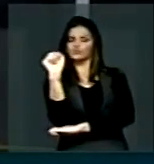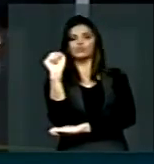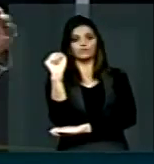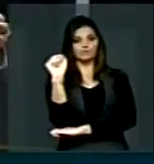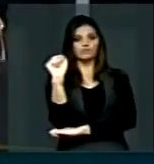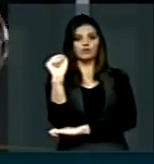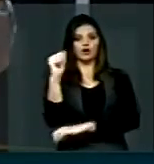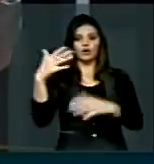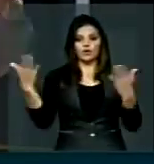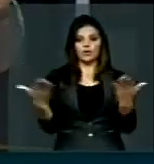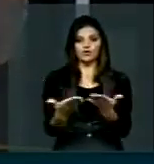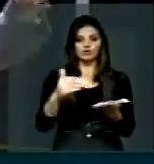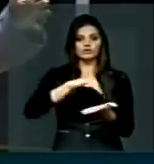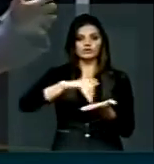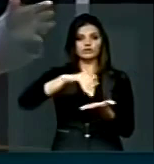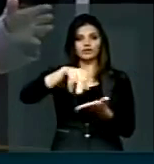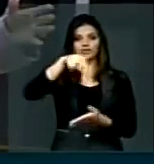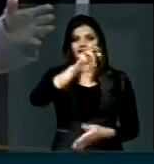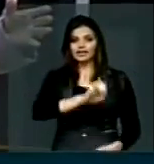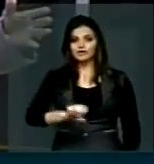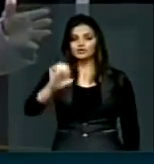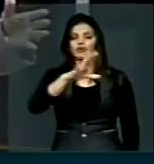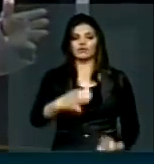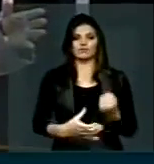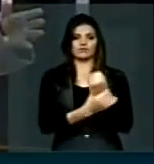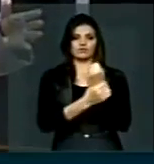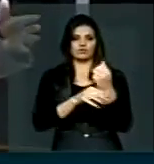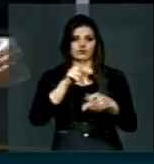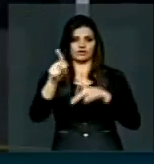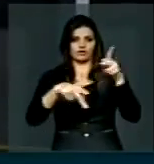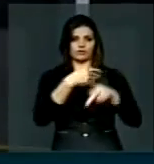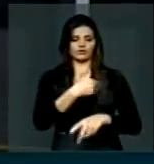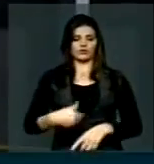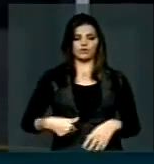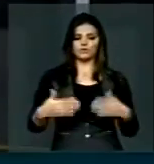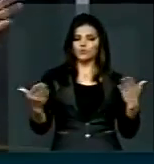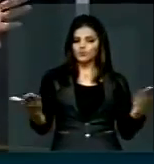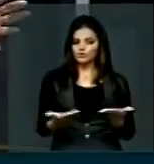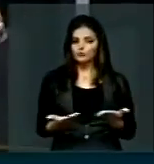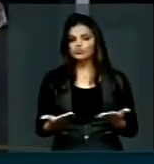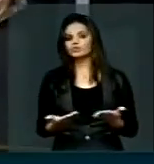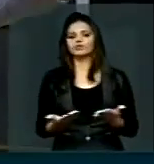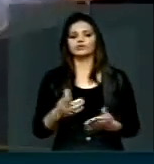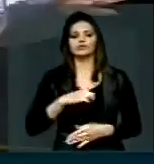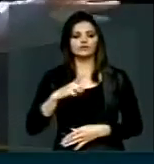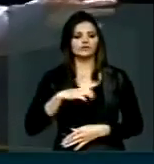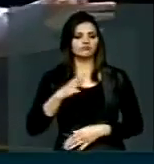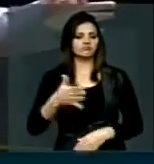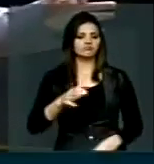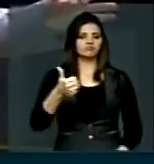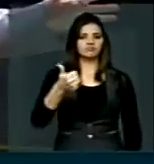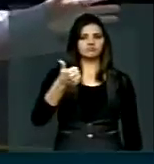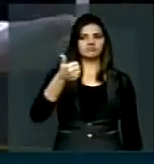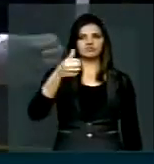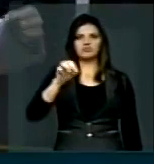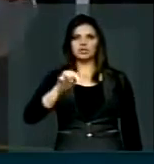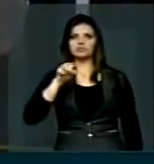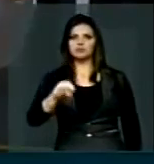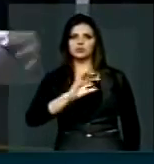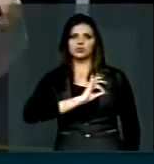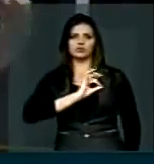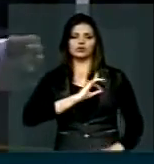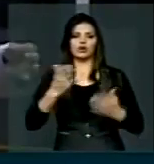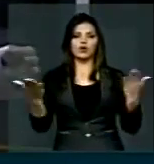trânsito, hoje a Secretaria Nacional de Segurança Pública, hoje tinha 8, 10 mil policiais.